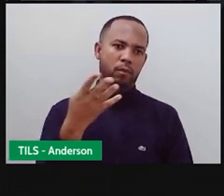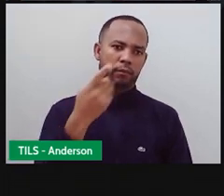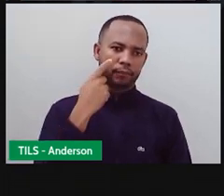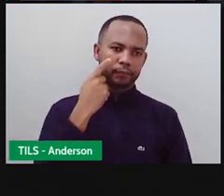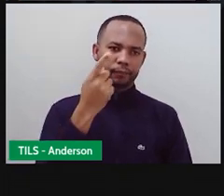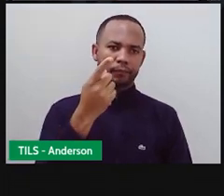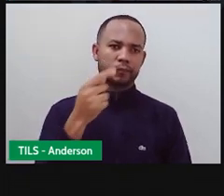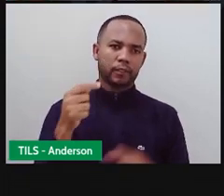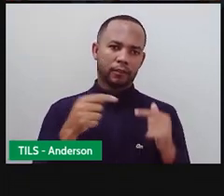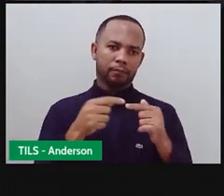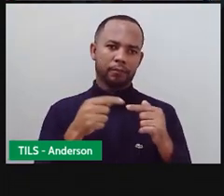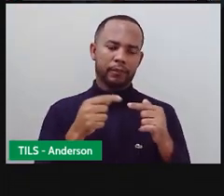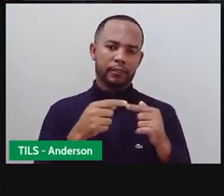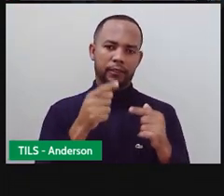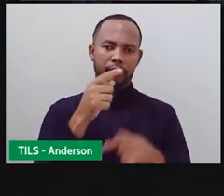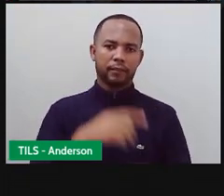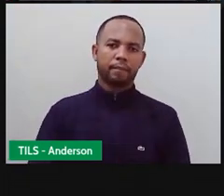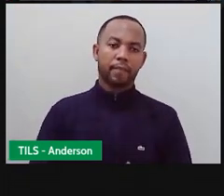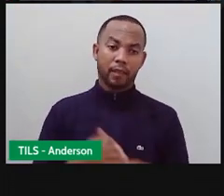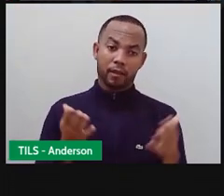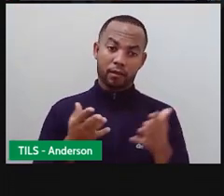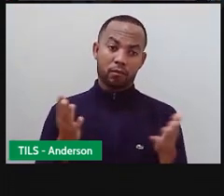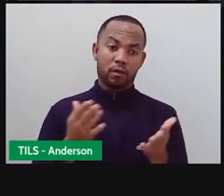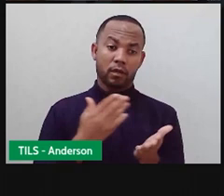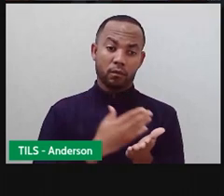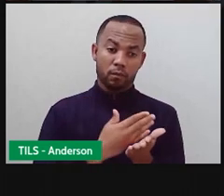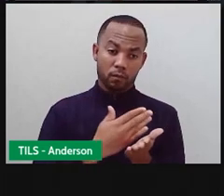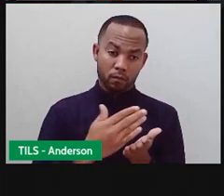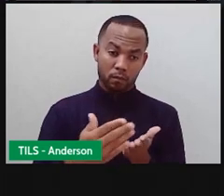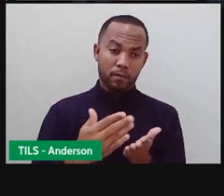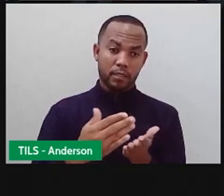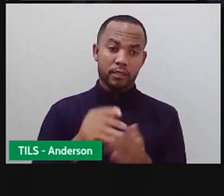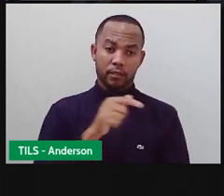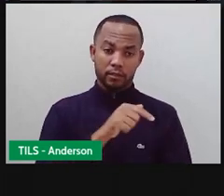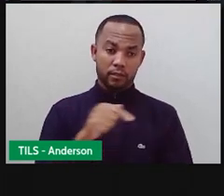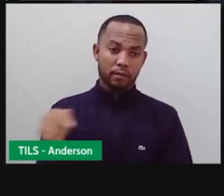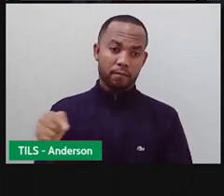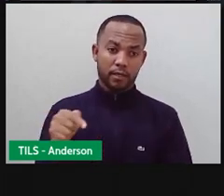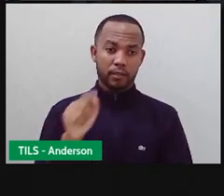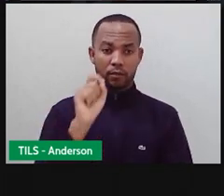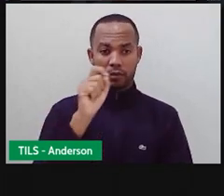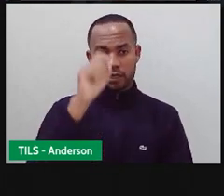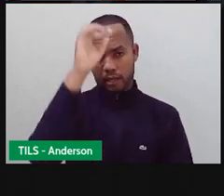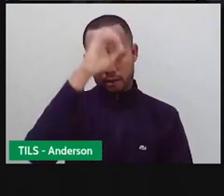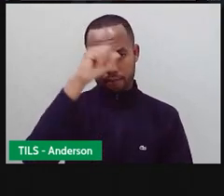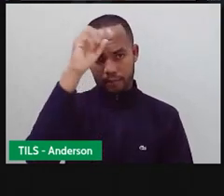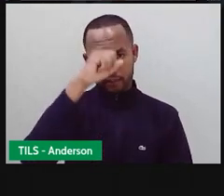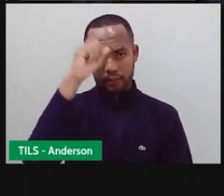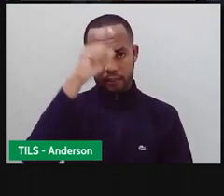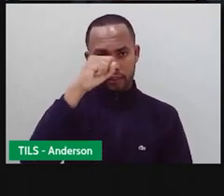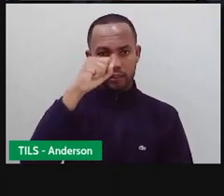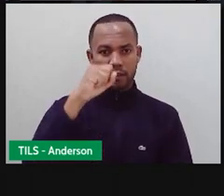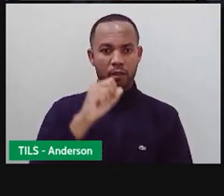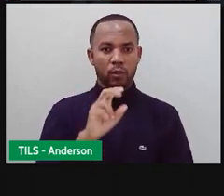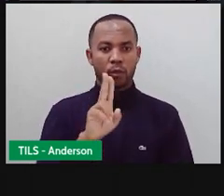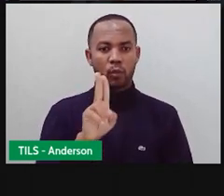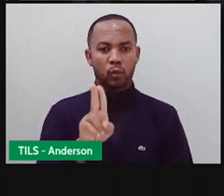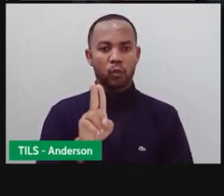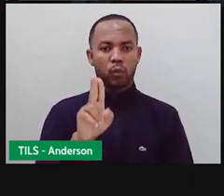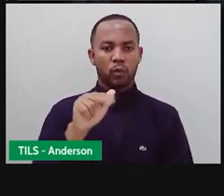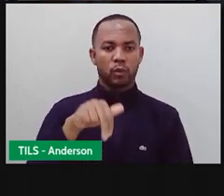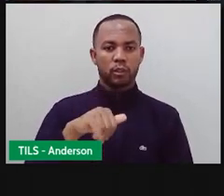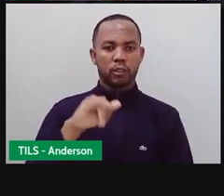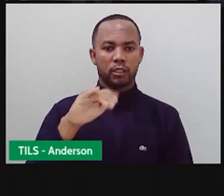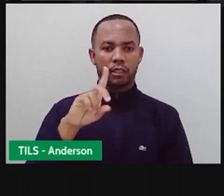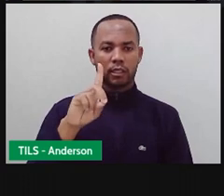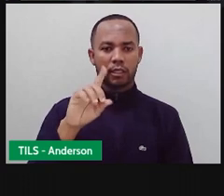certo? Então, a gente vai começar aí essa semana A trabalhar isso aí A unidade de milhar